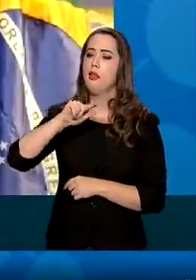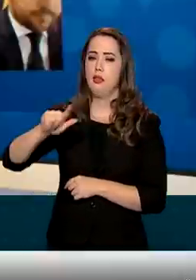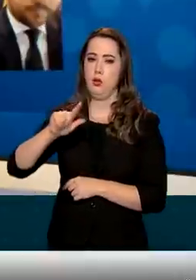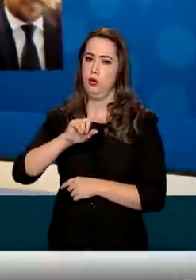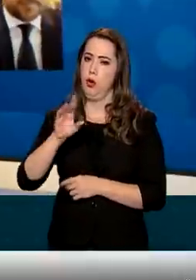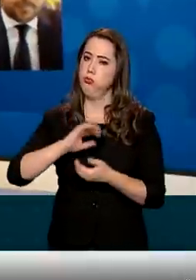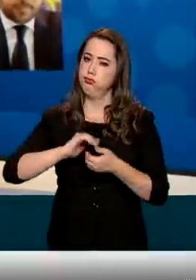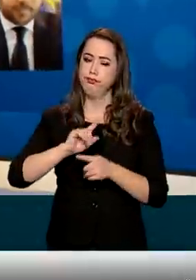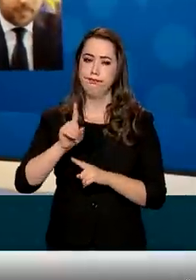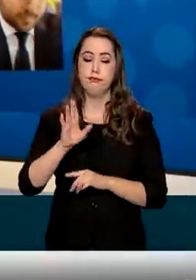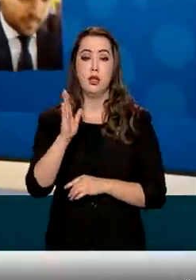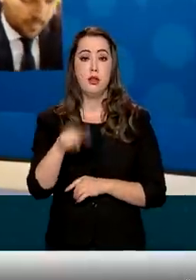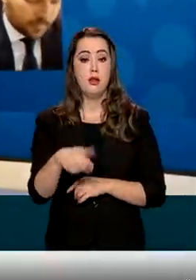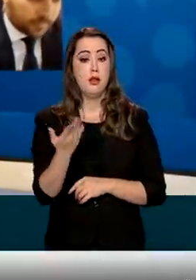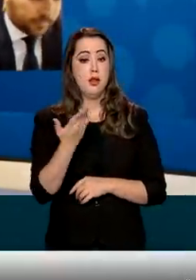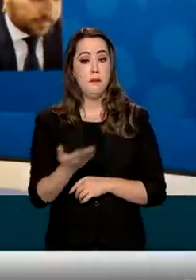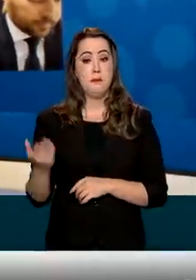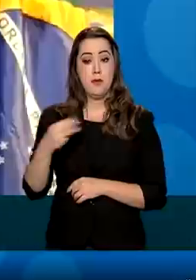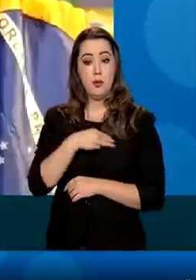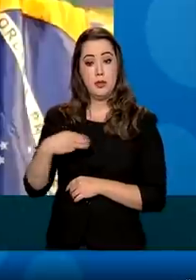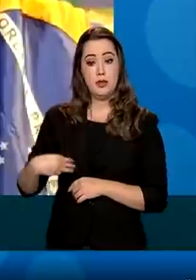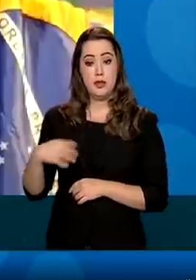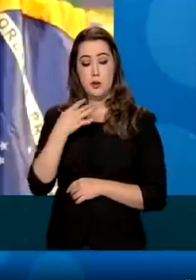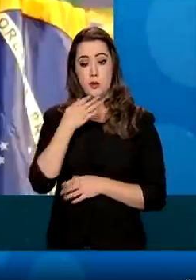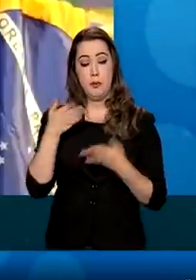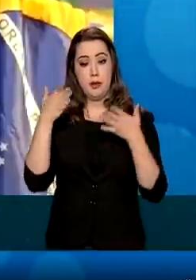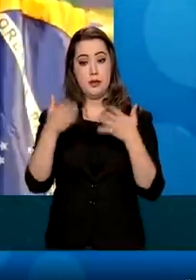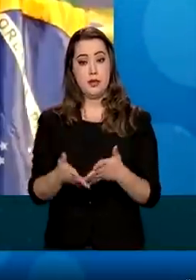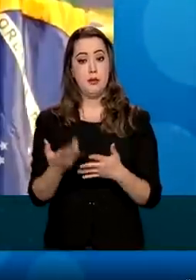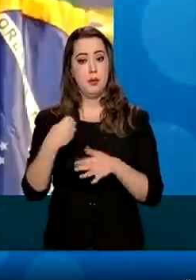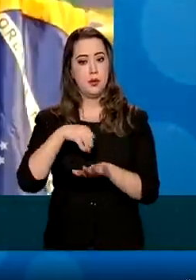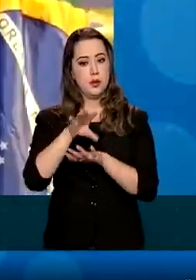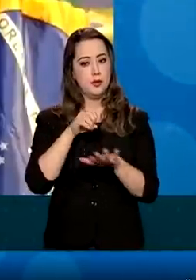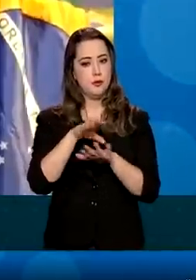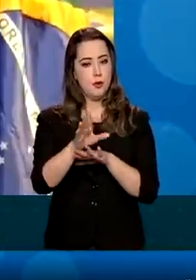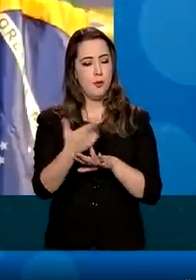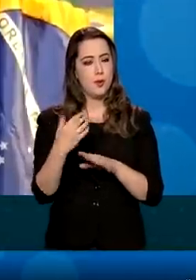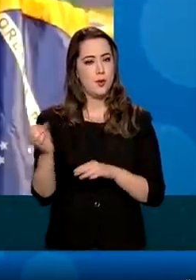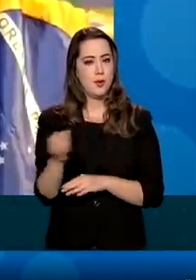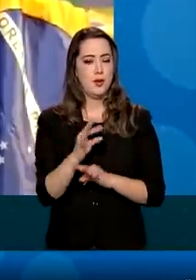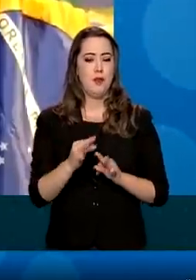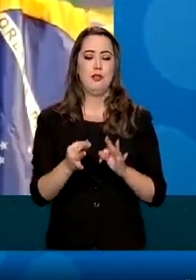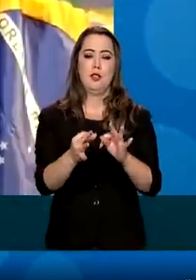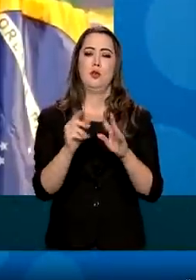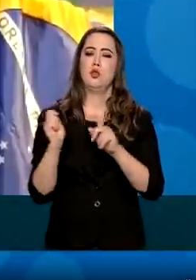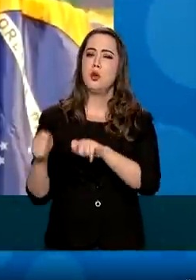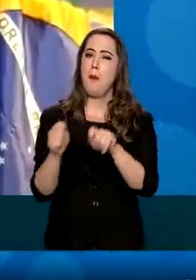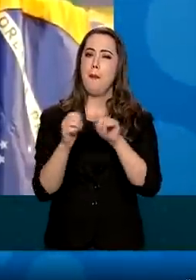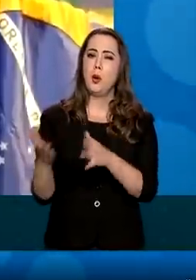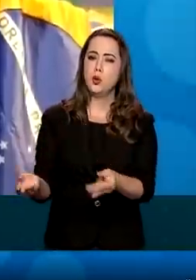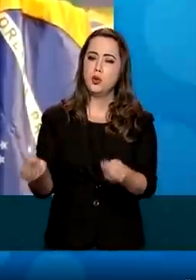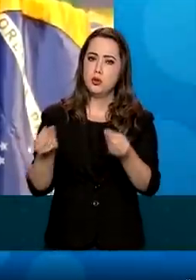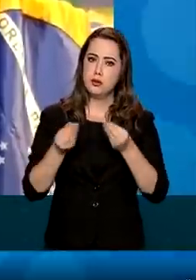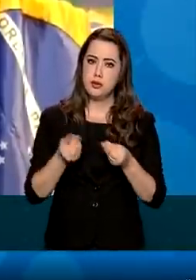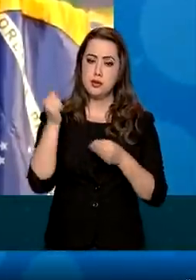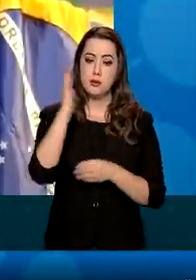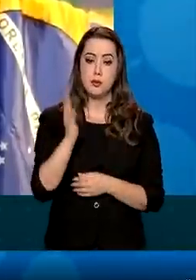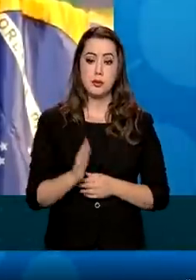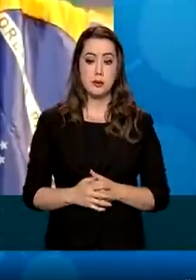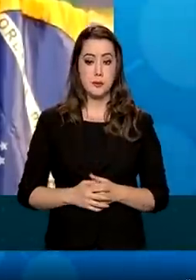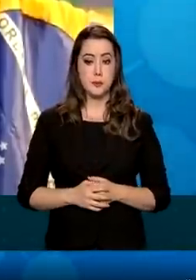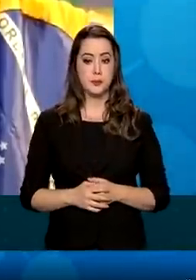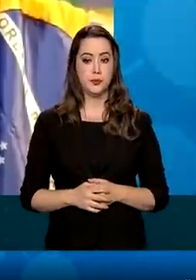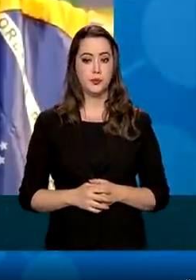encontro sobre inovação e conectividade, falou sobre os investimentos que a nova tecnologia pode trazer para o Brasil. Nós